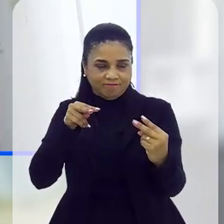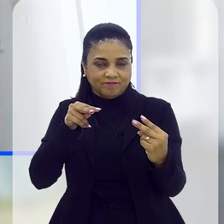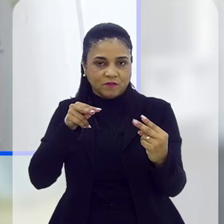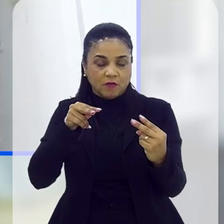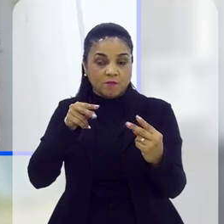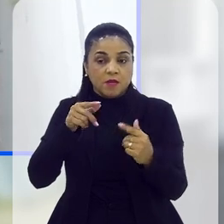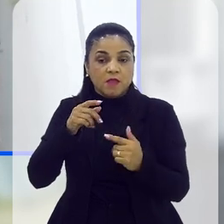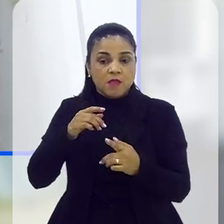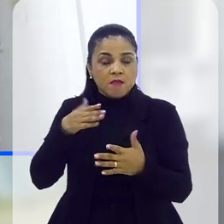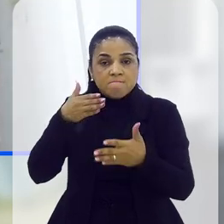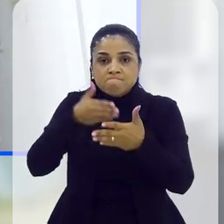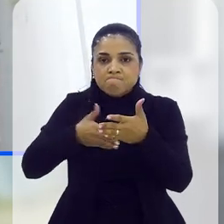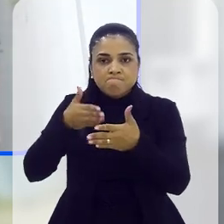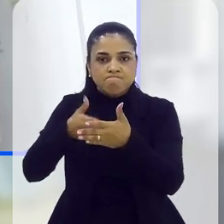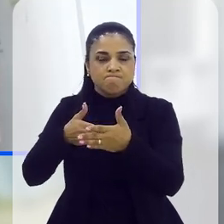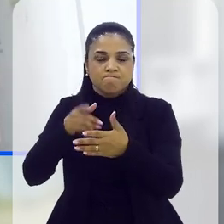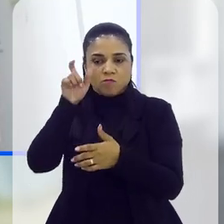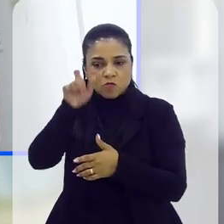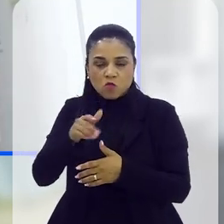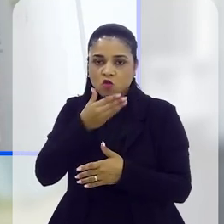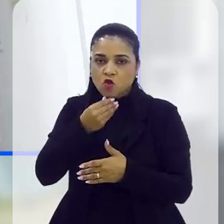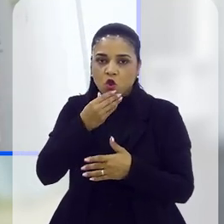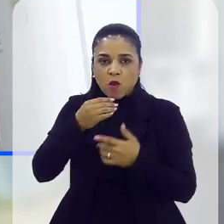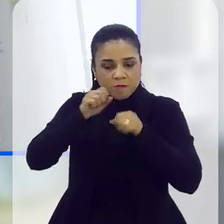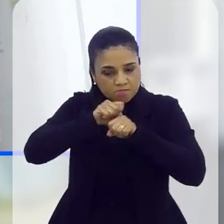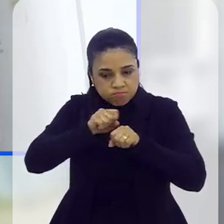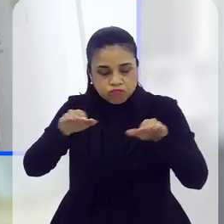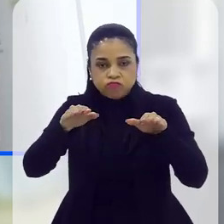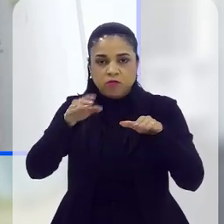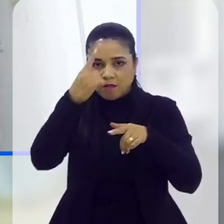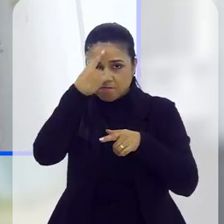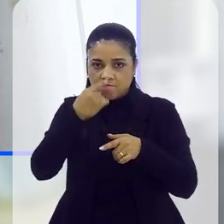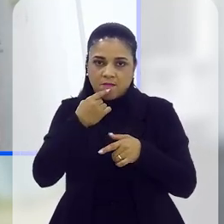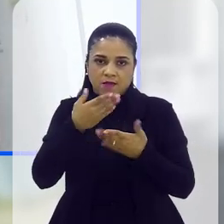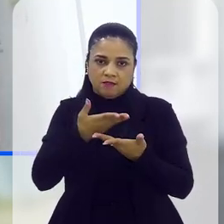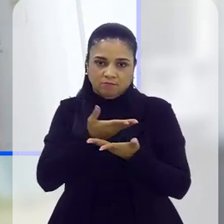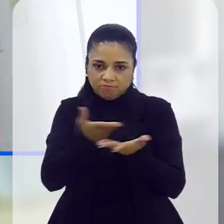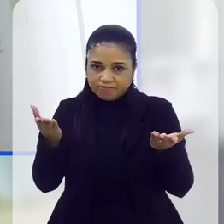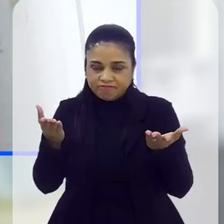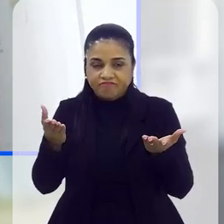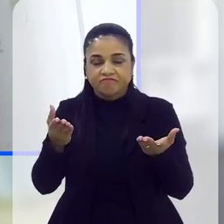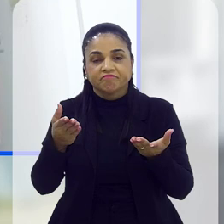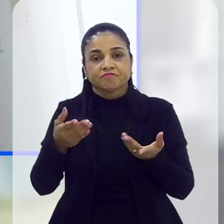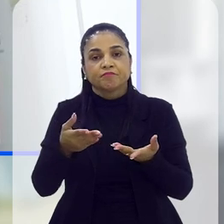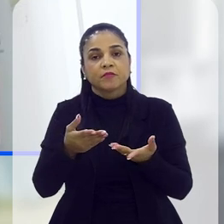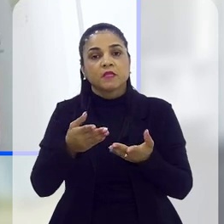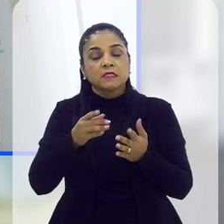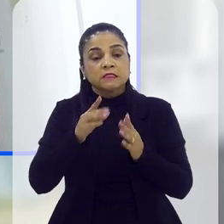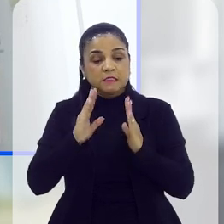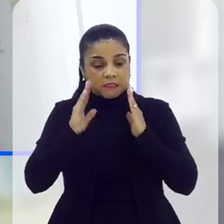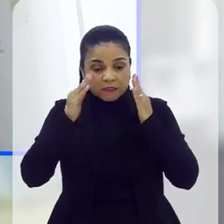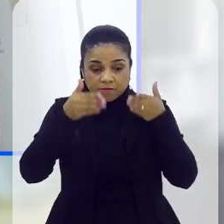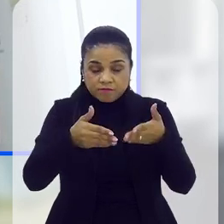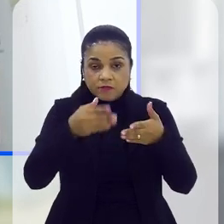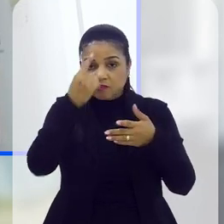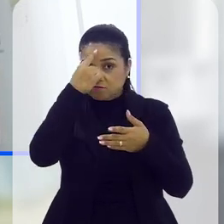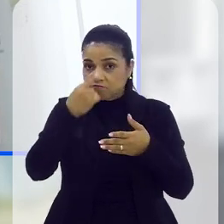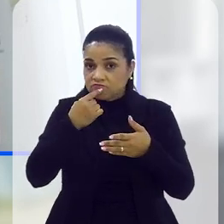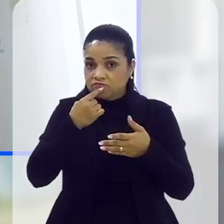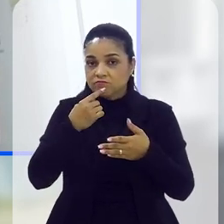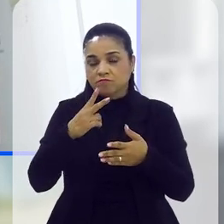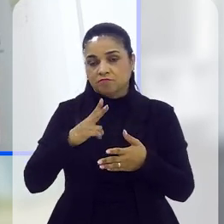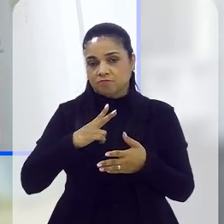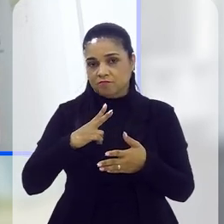seja impedido que esse agressor continue divulgando e que aquela imagem fique exposta. Então, nesse caso específico de